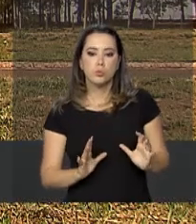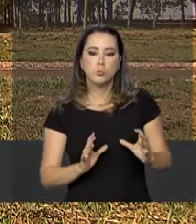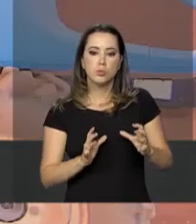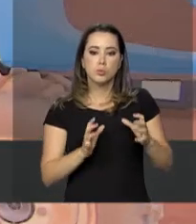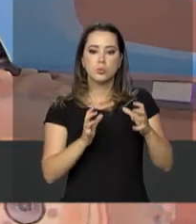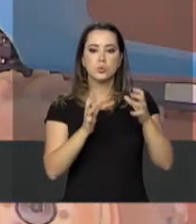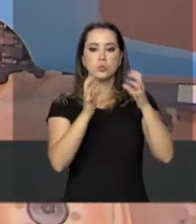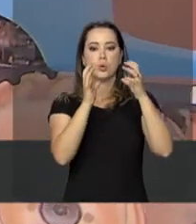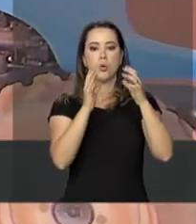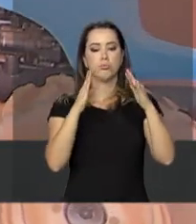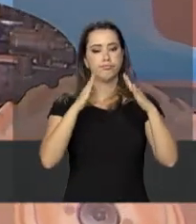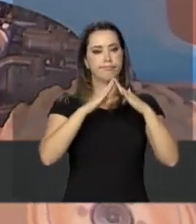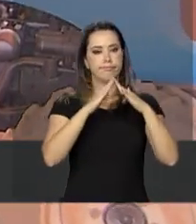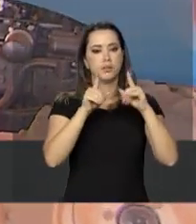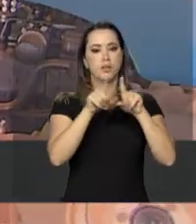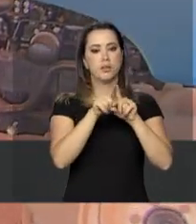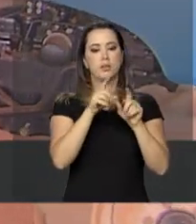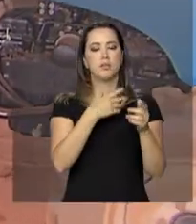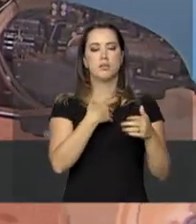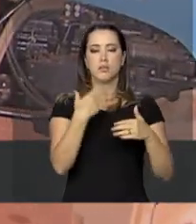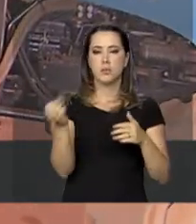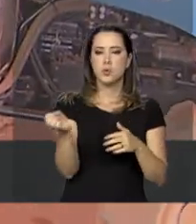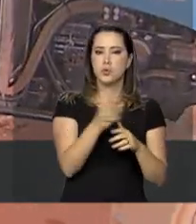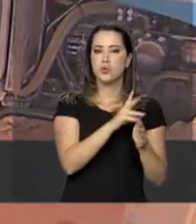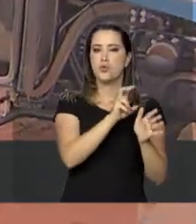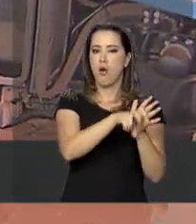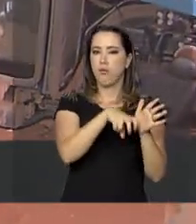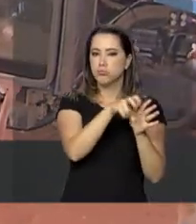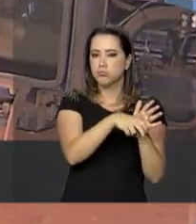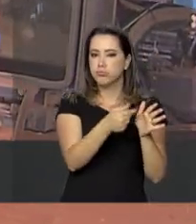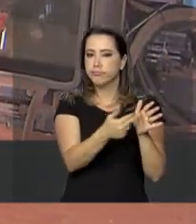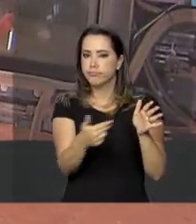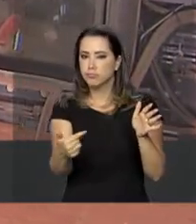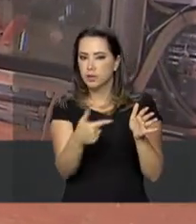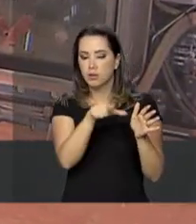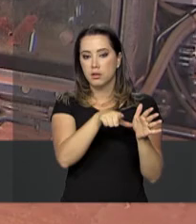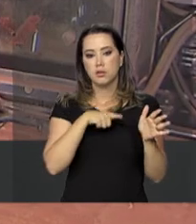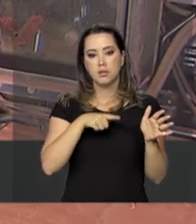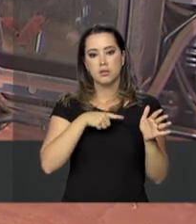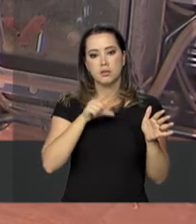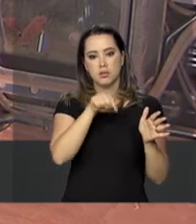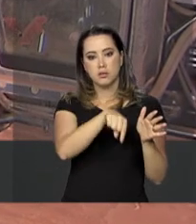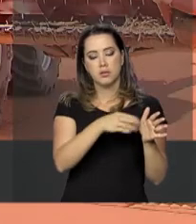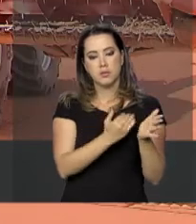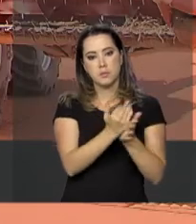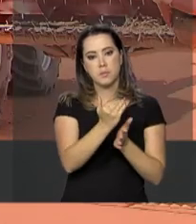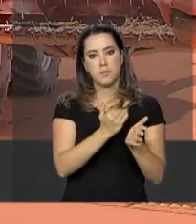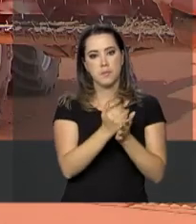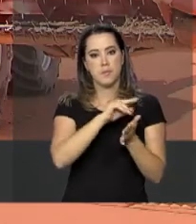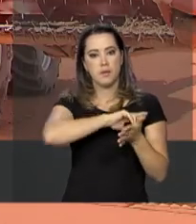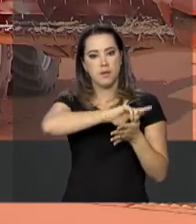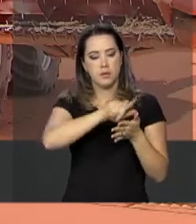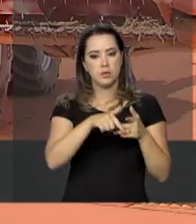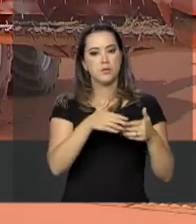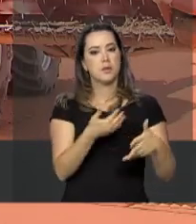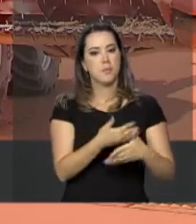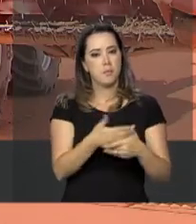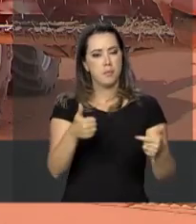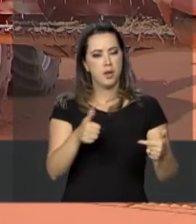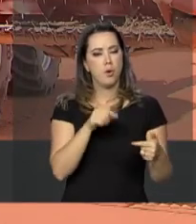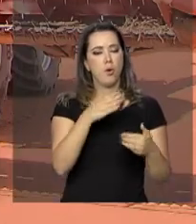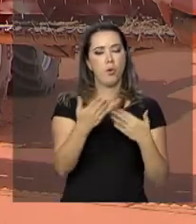Armazéns e o Programa de Modernização da Frota de Tratores Agrícolas e Implementos tiveram desempenho